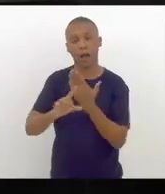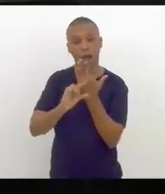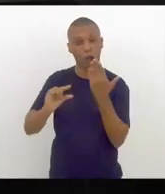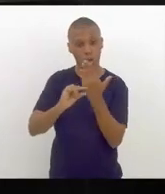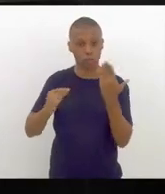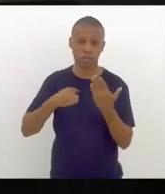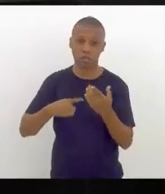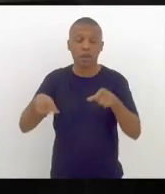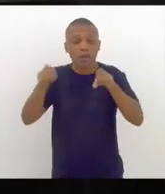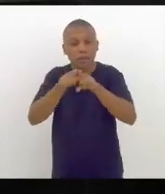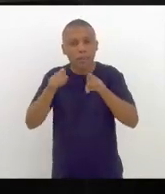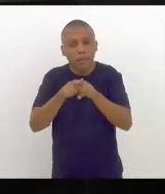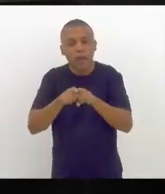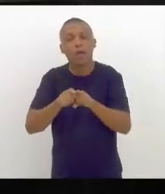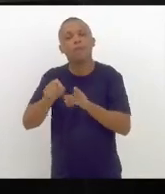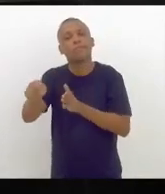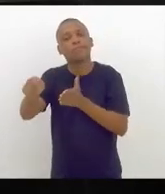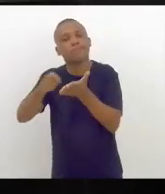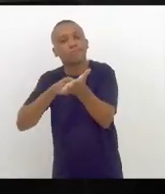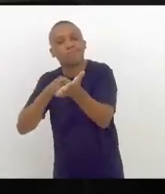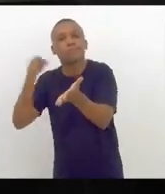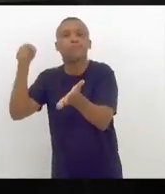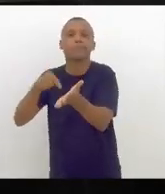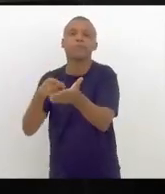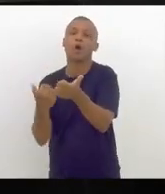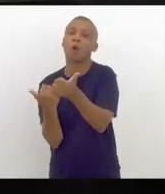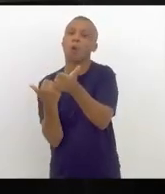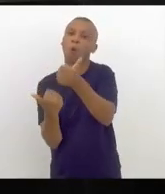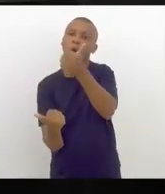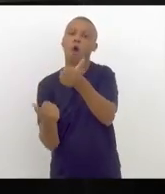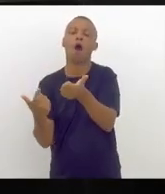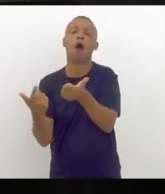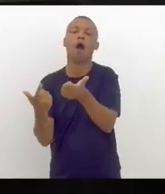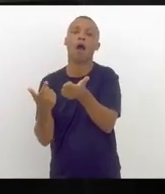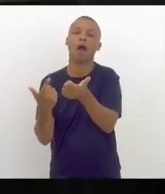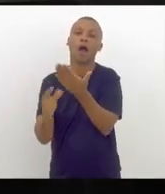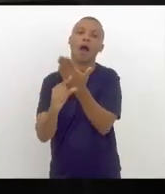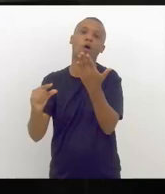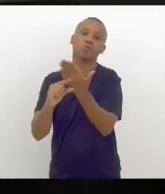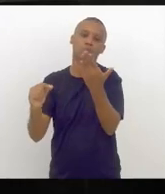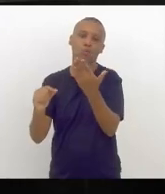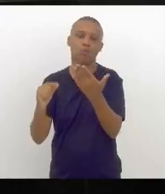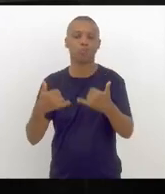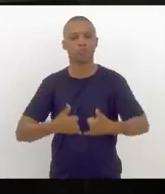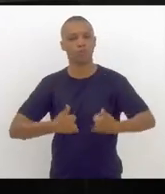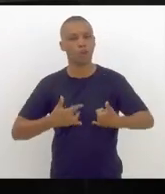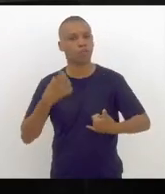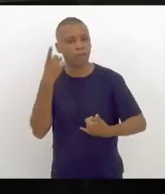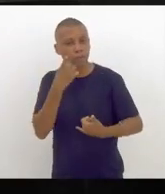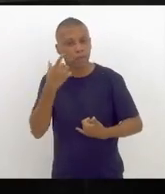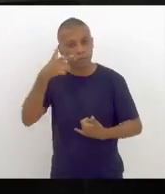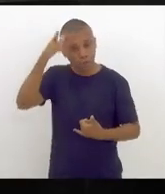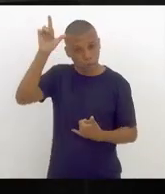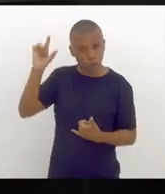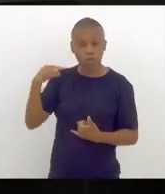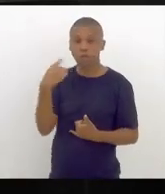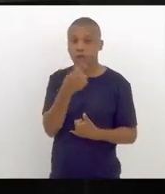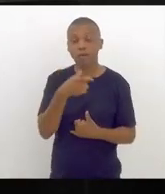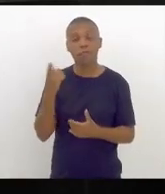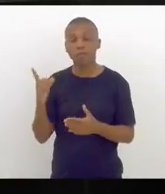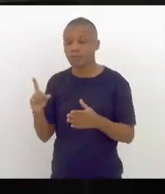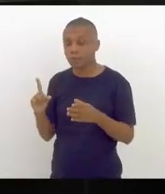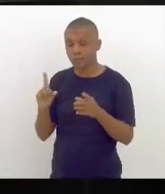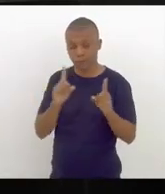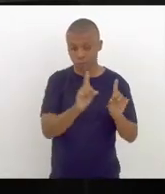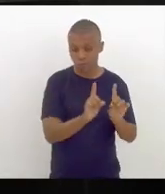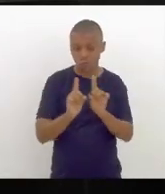também assinada como coautor o nobre deputado Luiz Paulo, e que nós vamos estar participando de um seminário